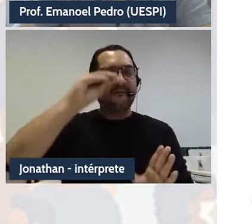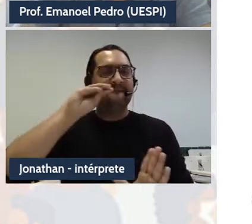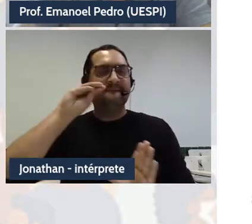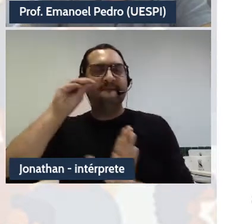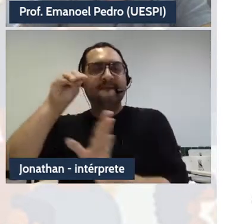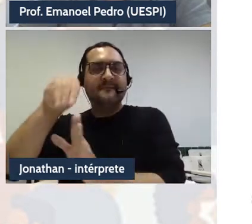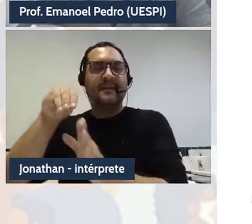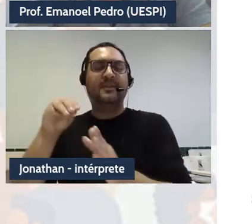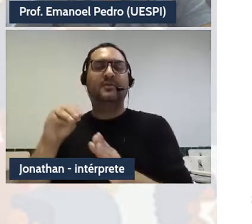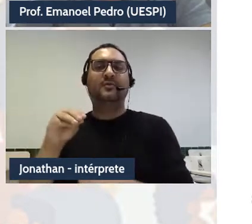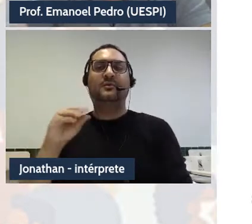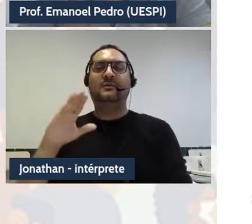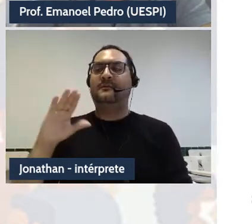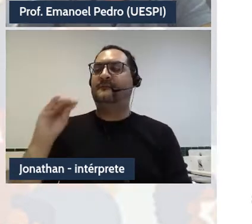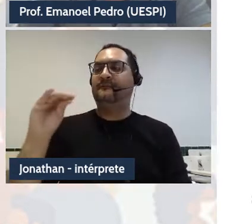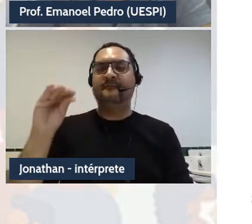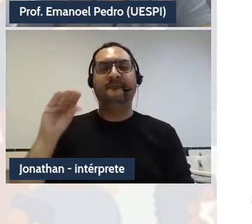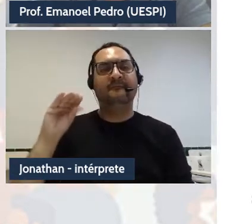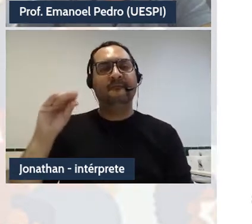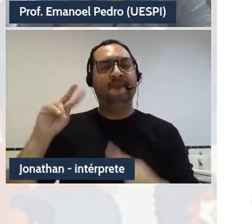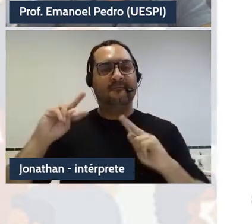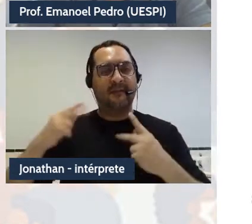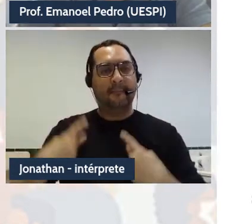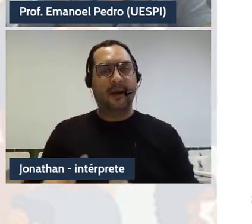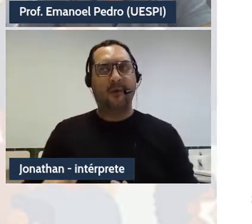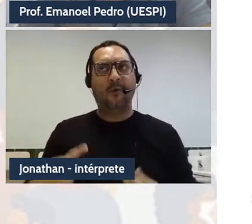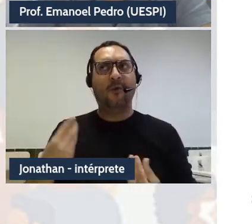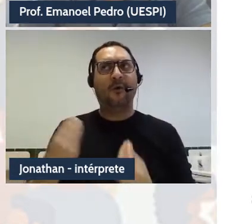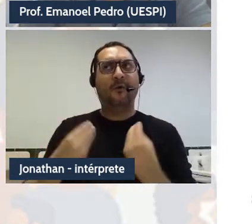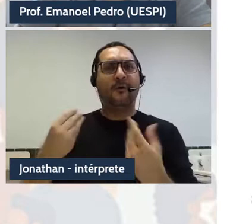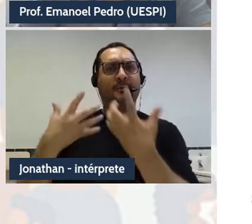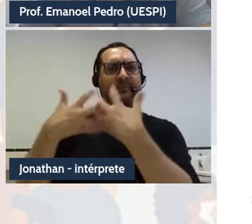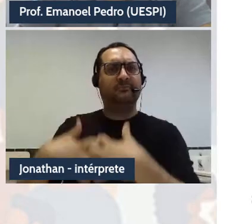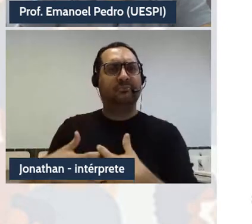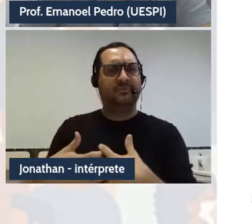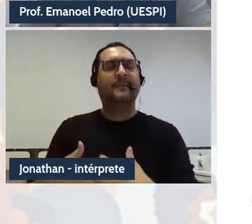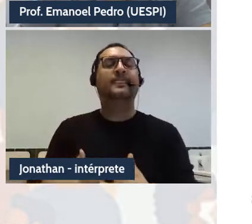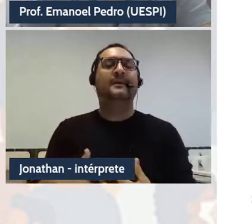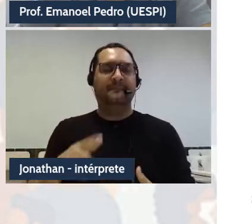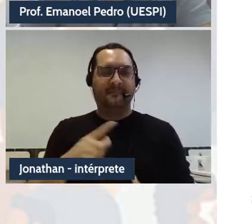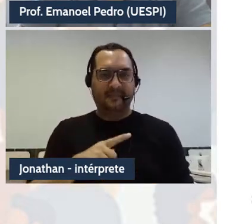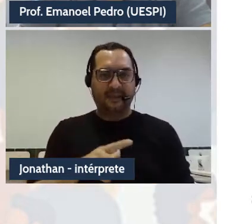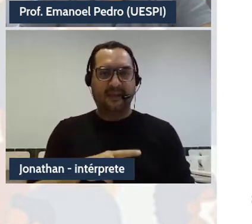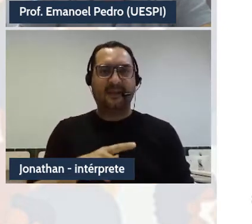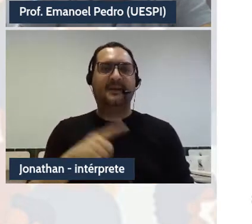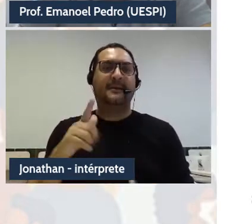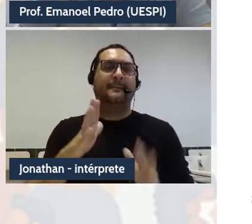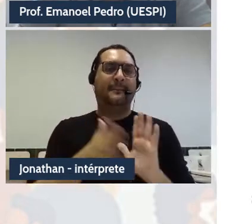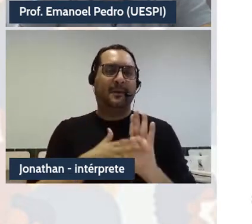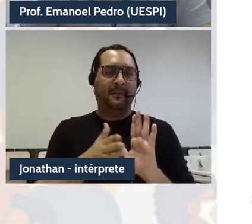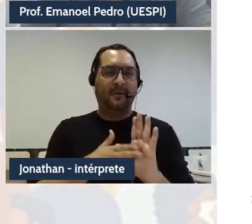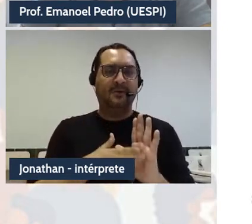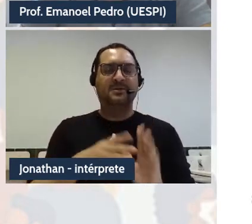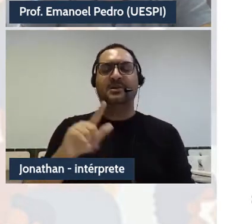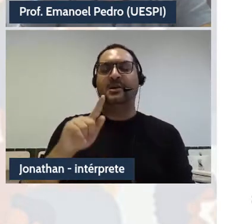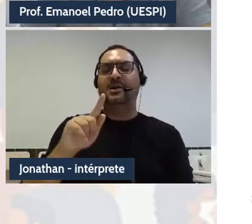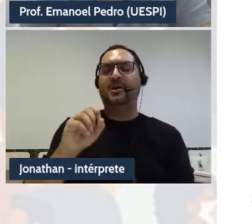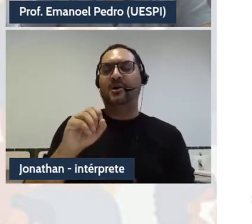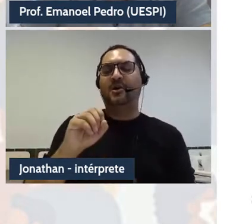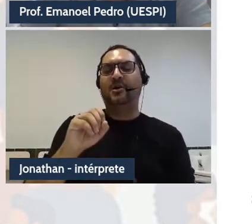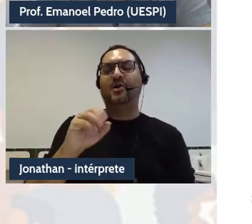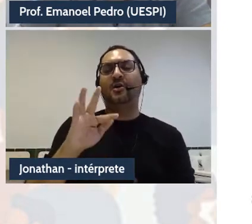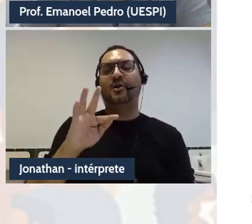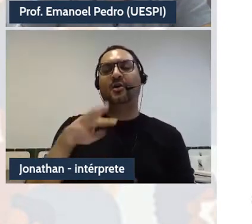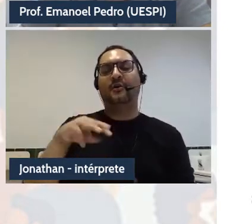humana. Como exemplo disso, nós temos as propostas famosas de Bert Malberg, de Goffman, de